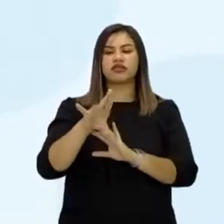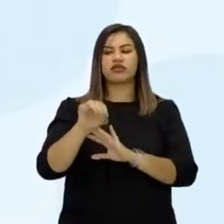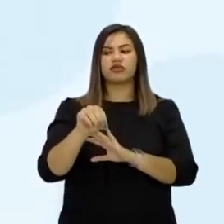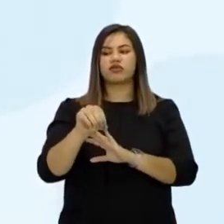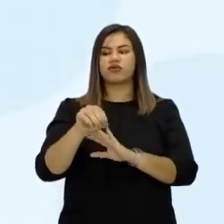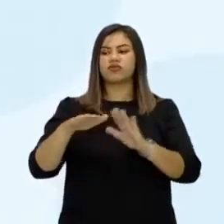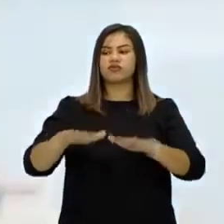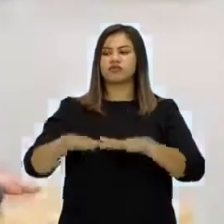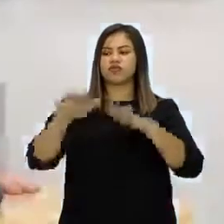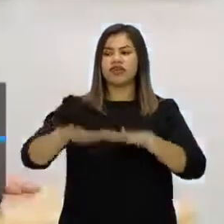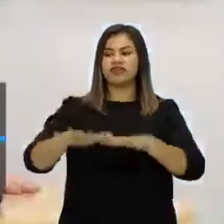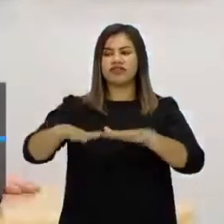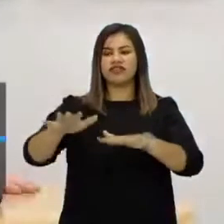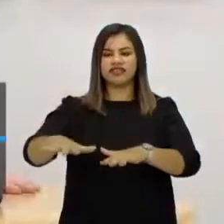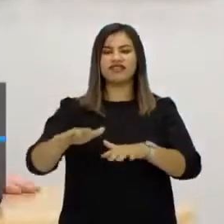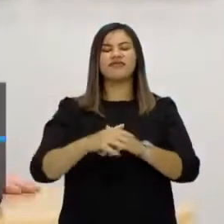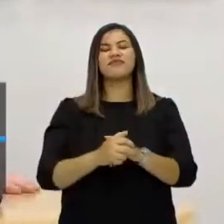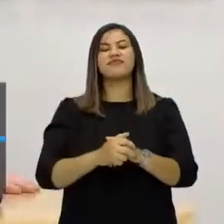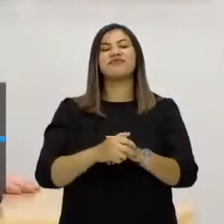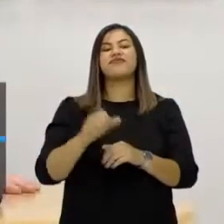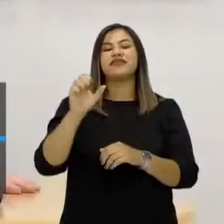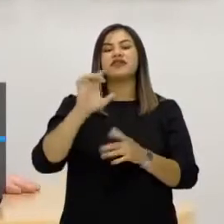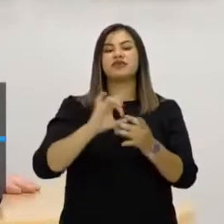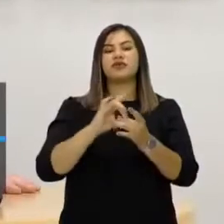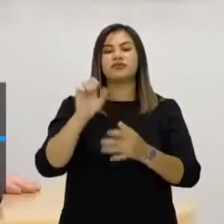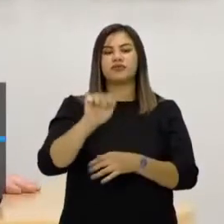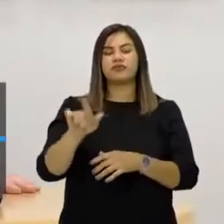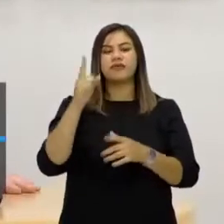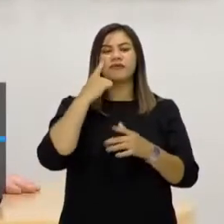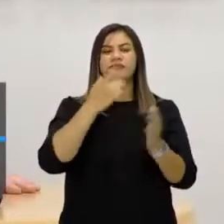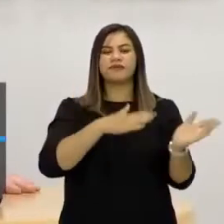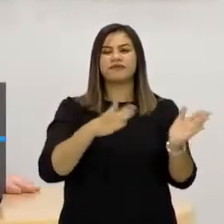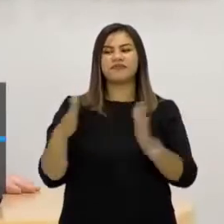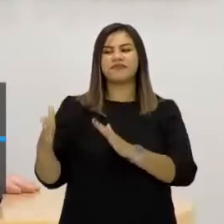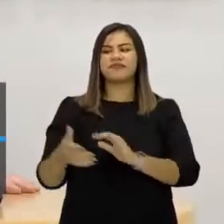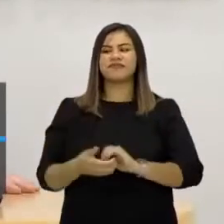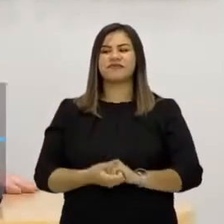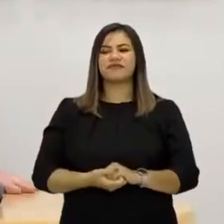Europeia, que são limitados. E aí daqui a pouco a gente volta, beleza? Vamos lá.